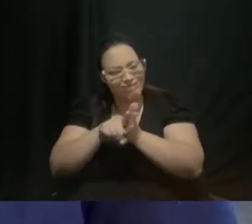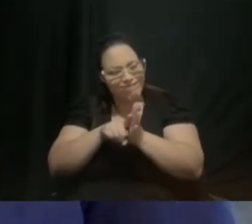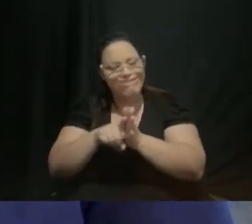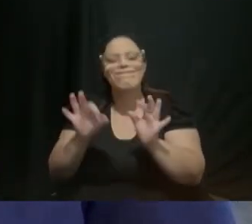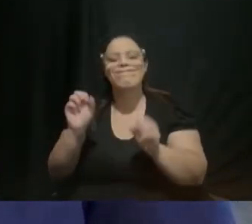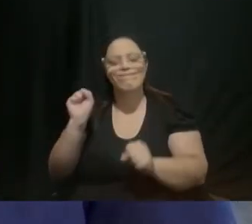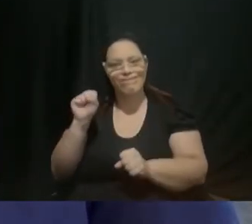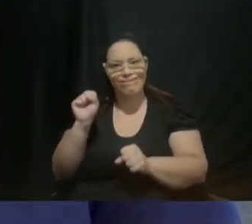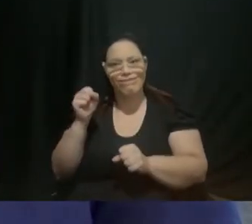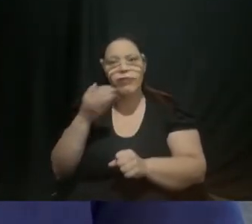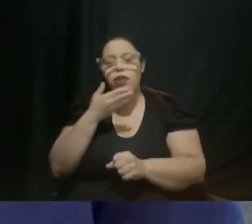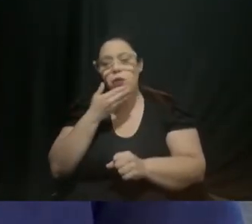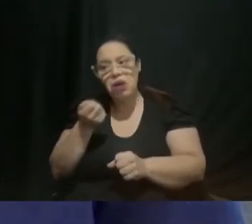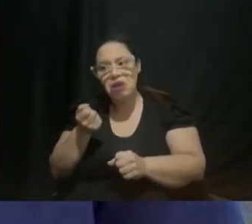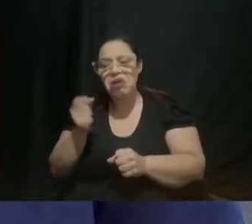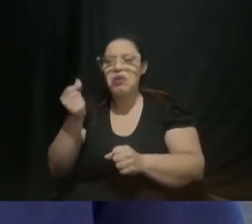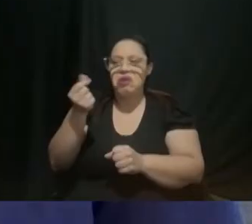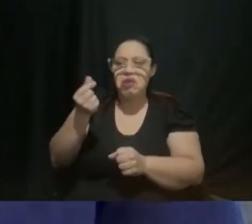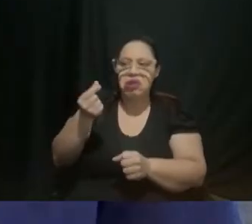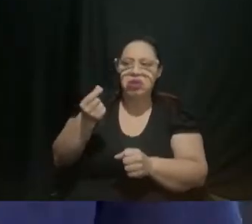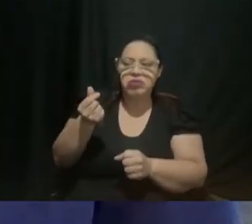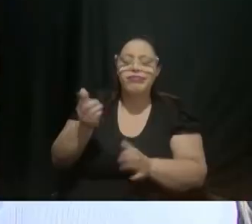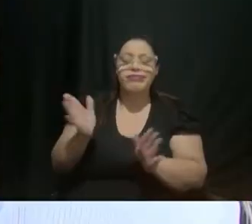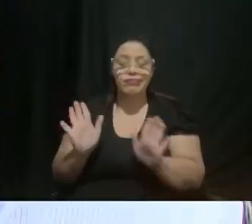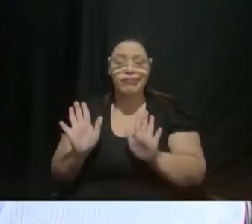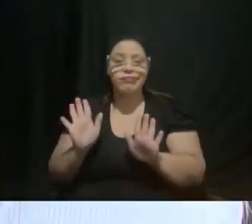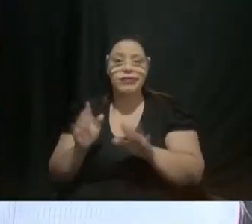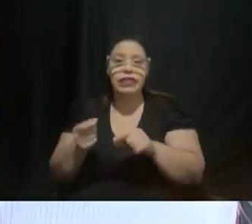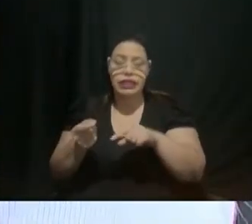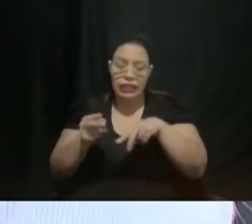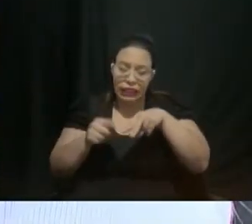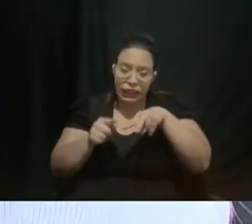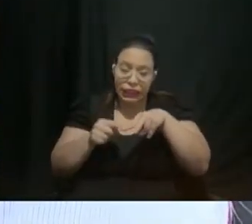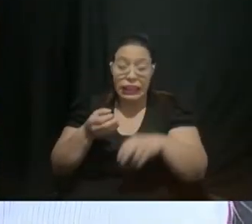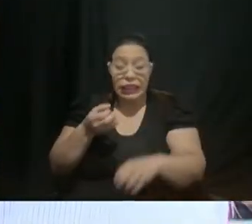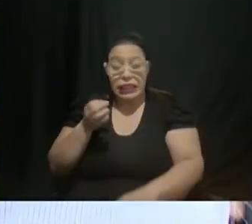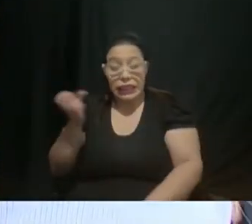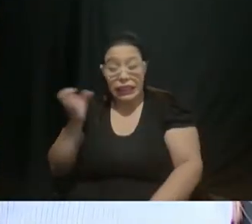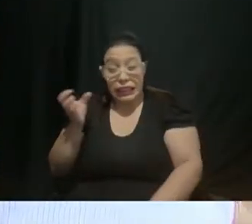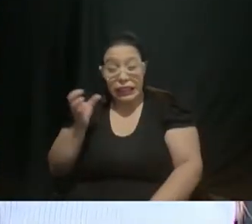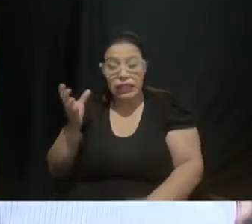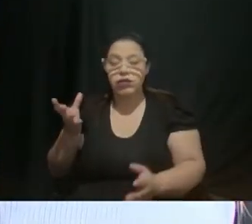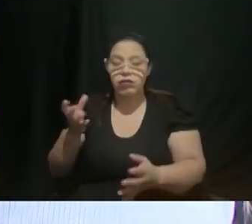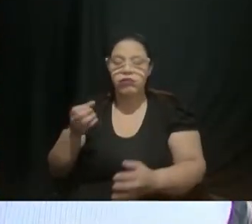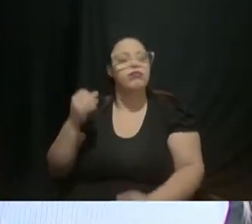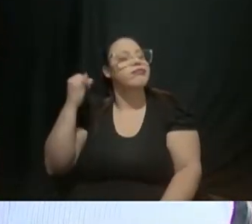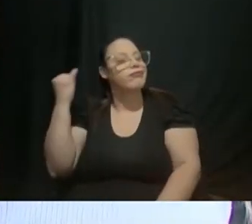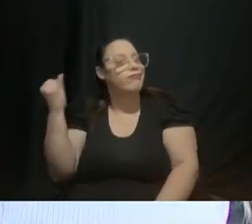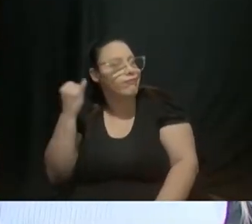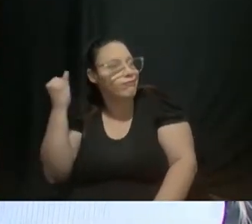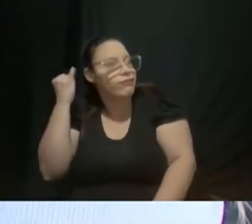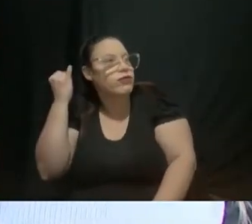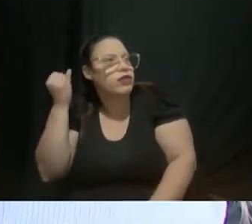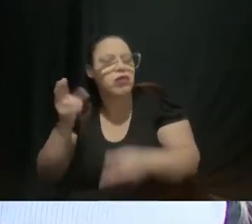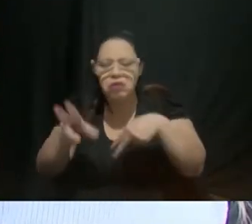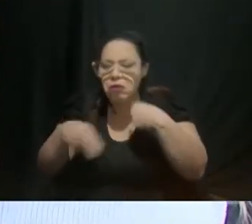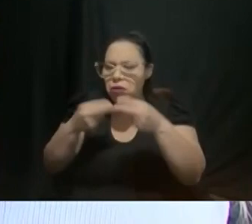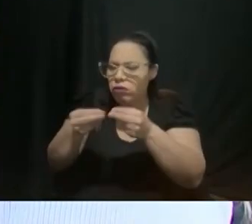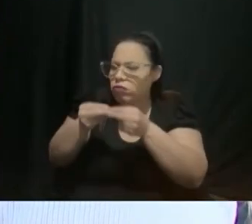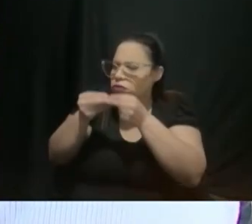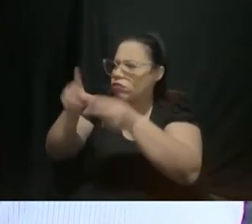conta um preço mais barato sabe que calçado é um preço um mais caro E você acha importante presentear nessa data? Sim, é bem